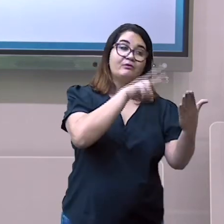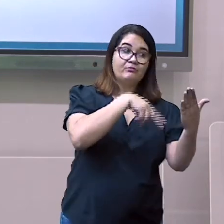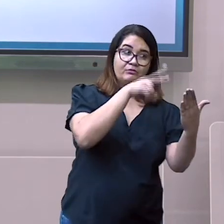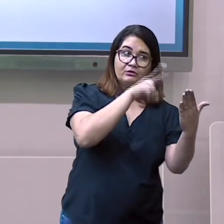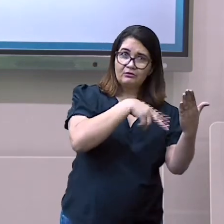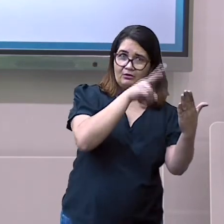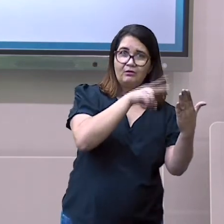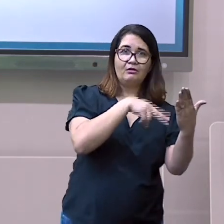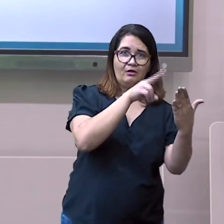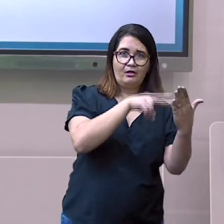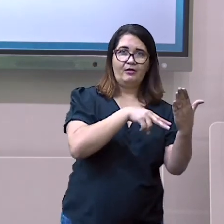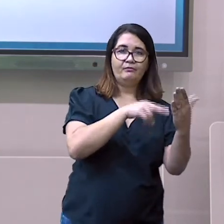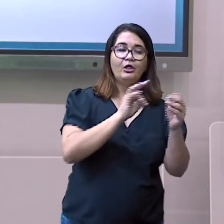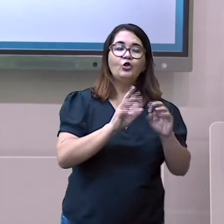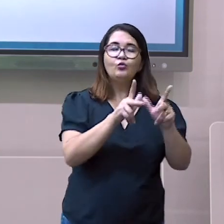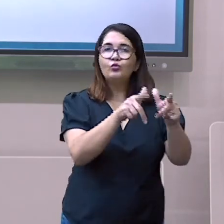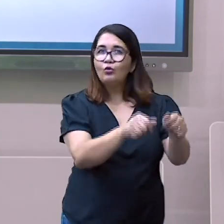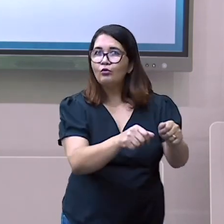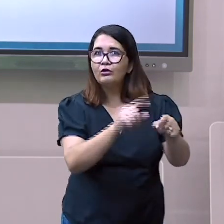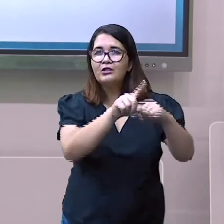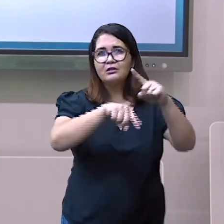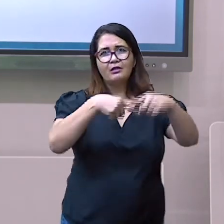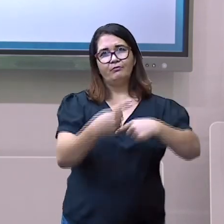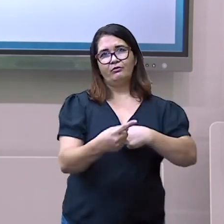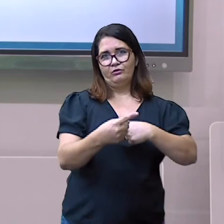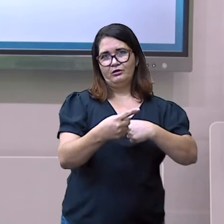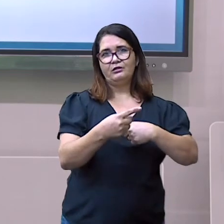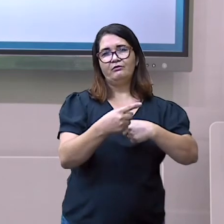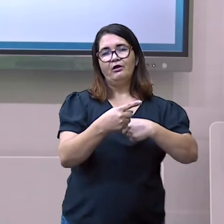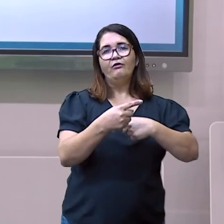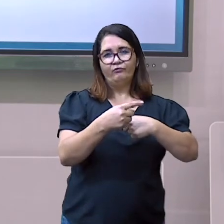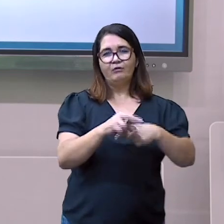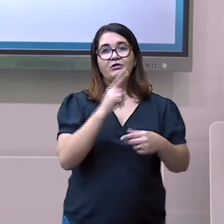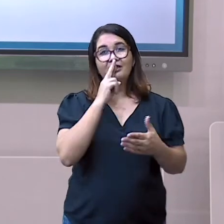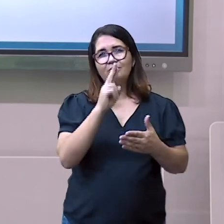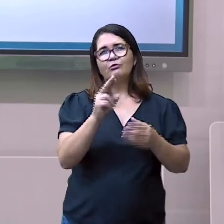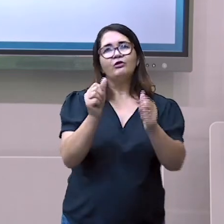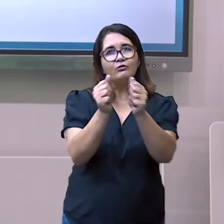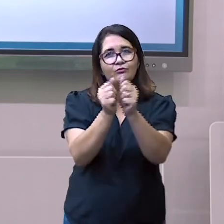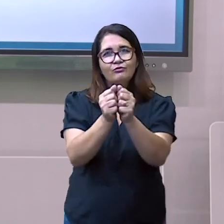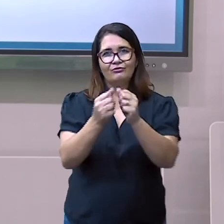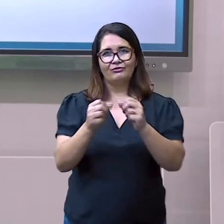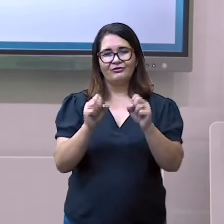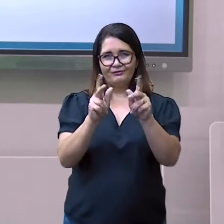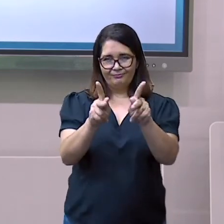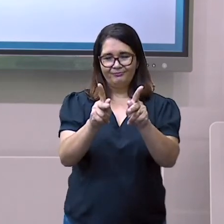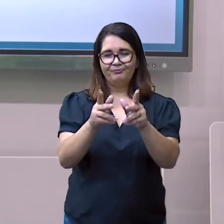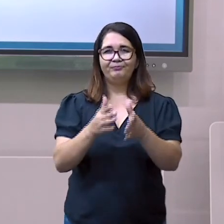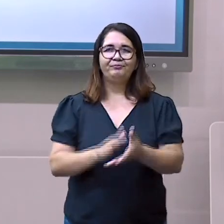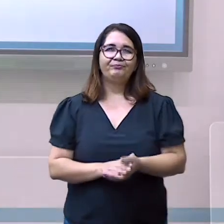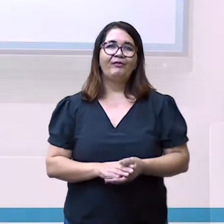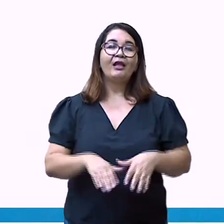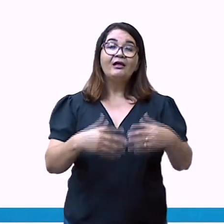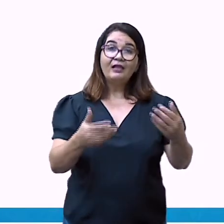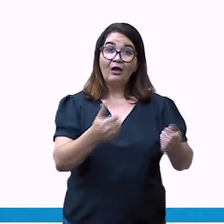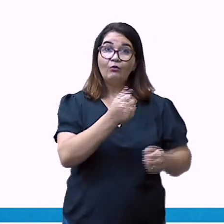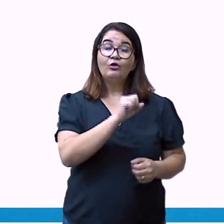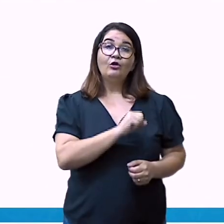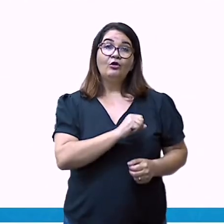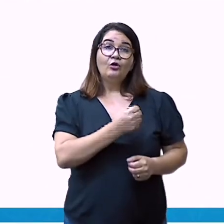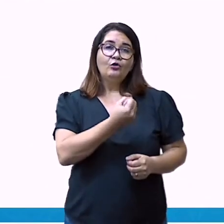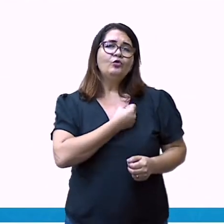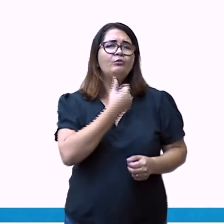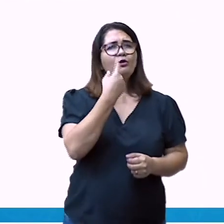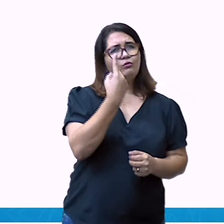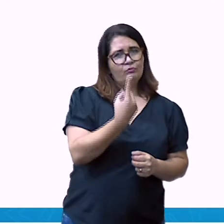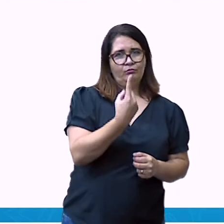todas as perguntas e, posteriormente, nós vamos responder juntos, ok? Na pergunta de número 1,